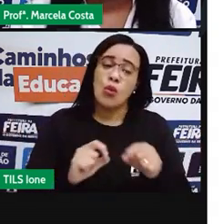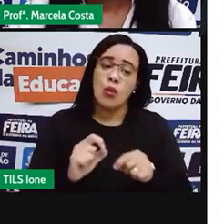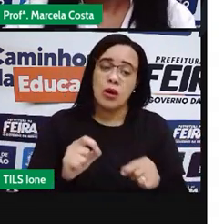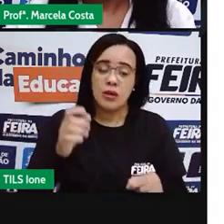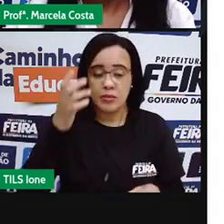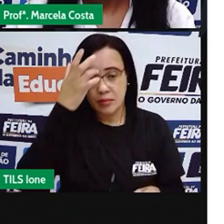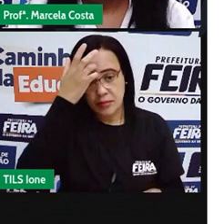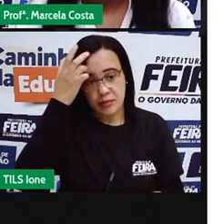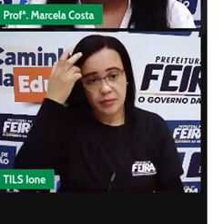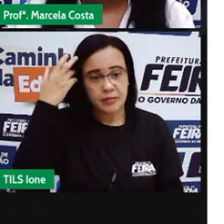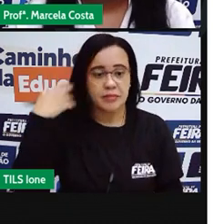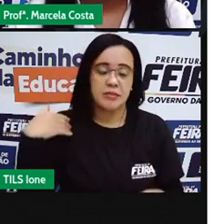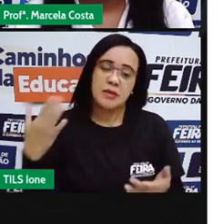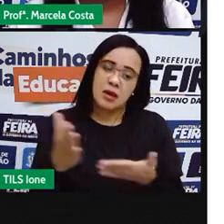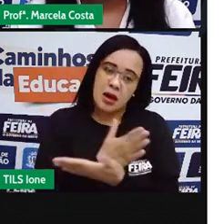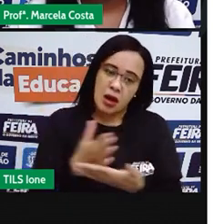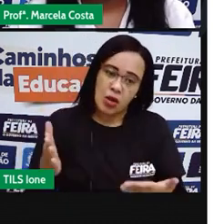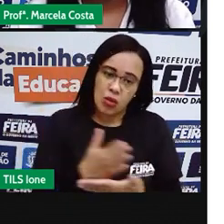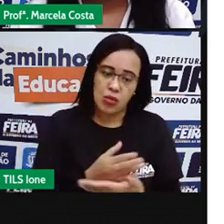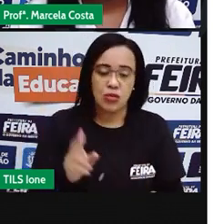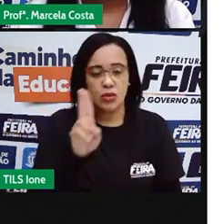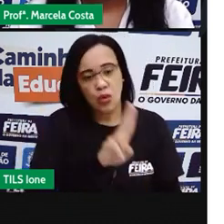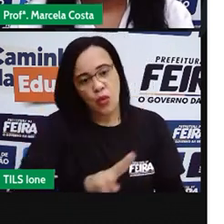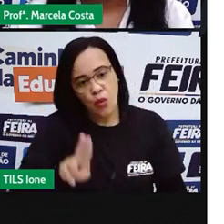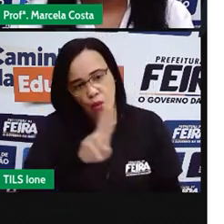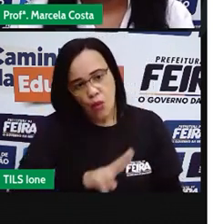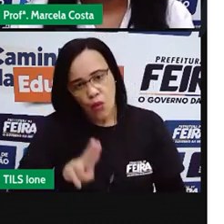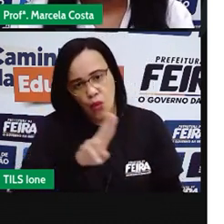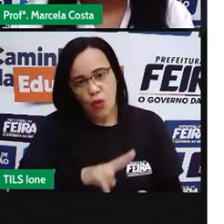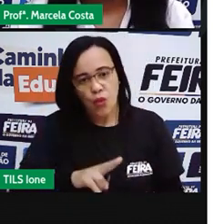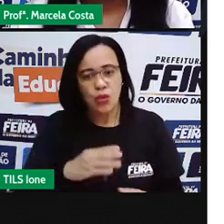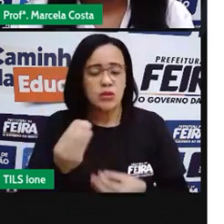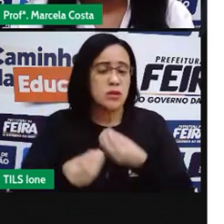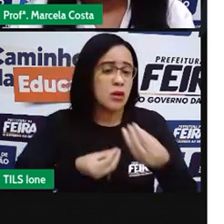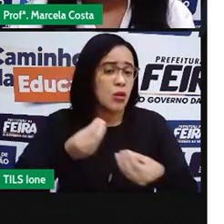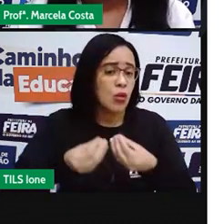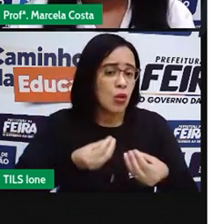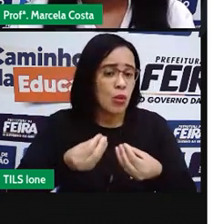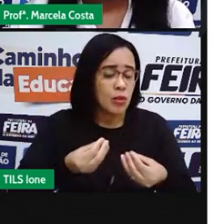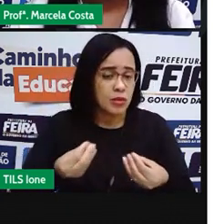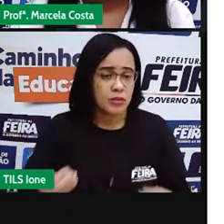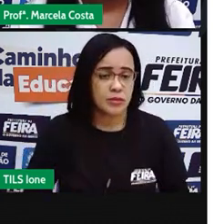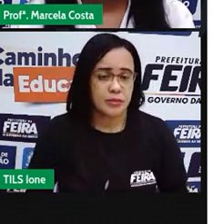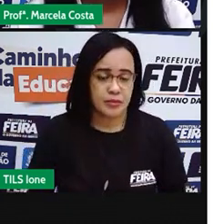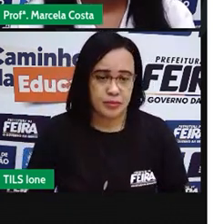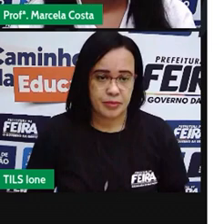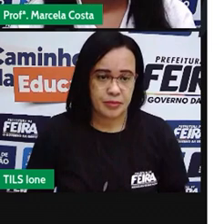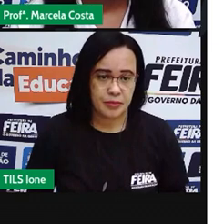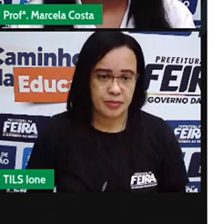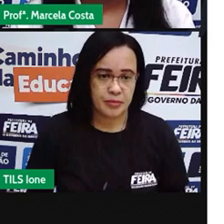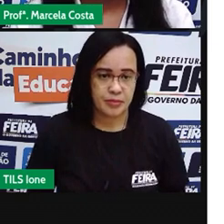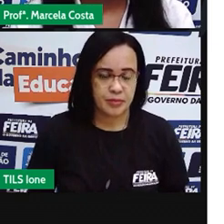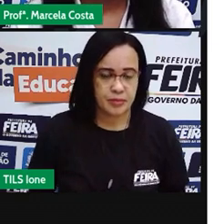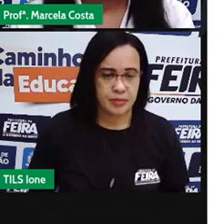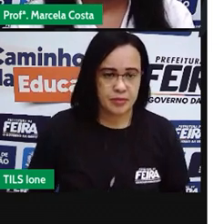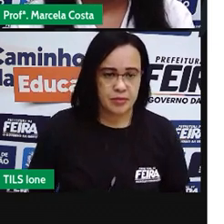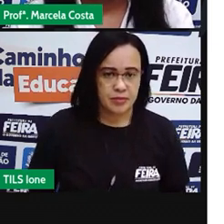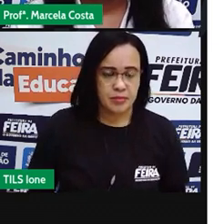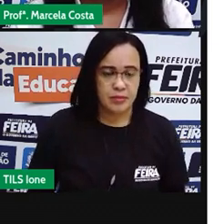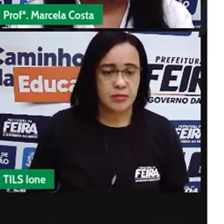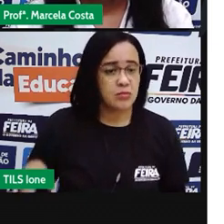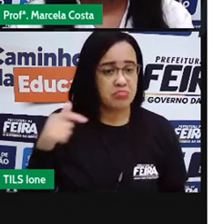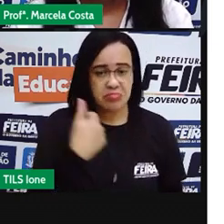usados para medir o conteúdo. Por que não são convencionais? Porque eles não têm um